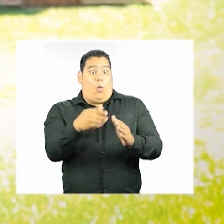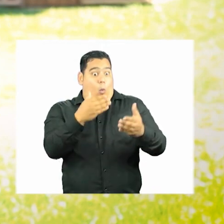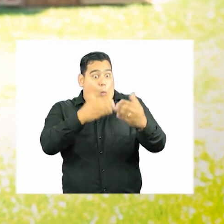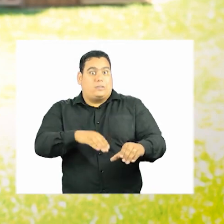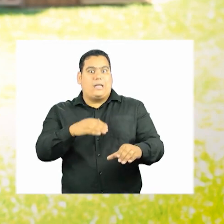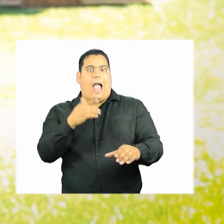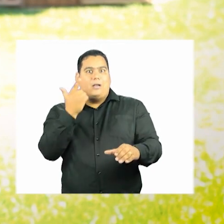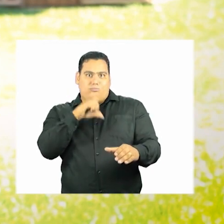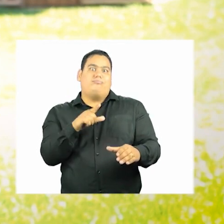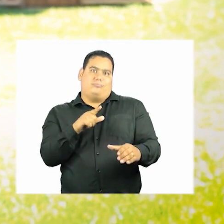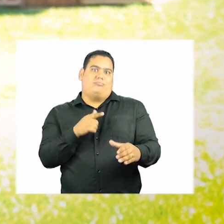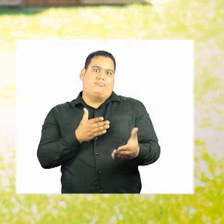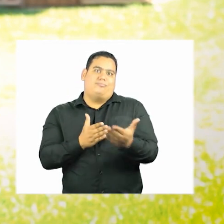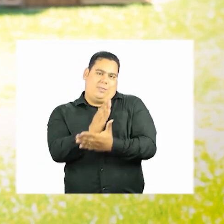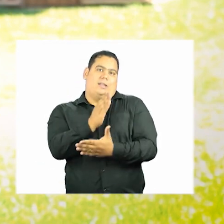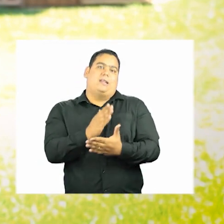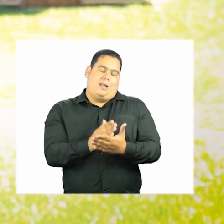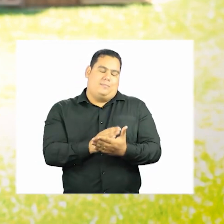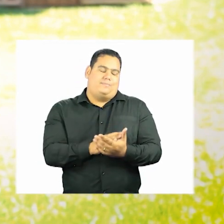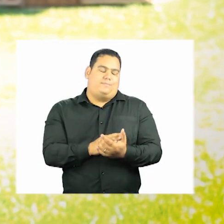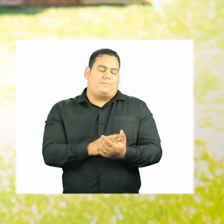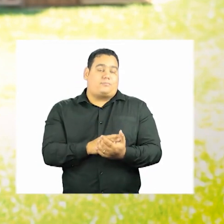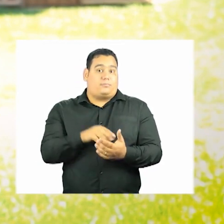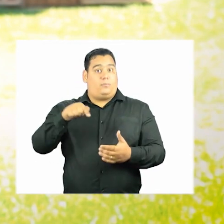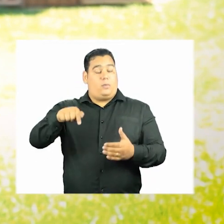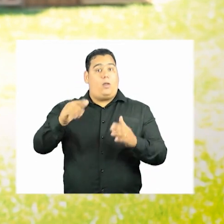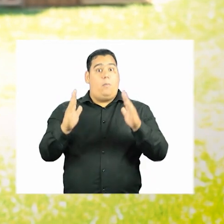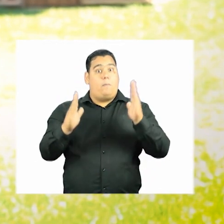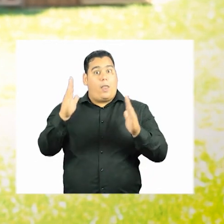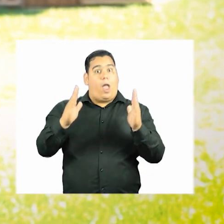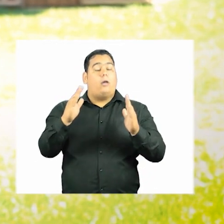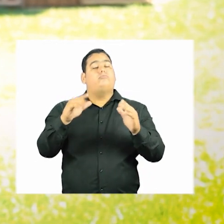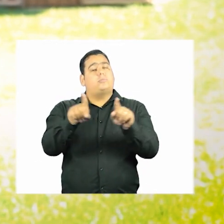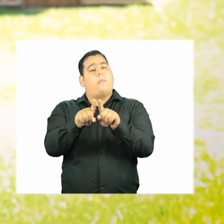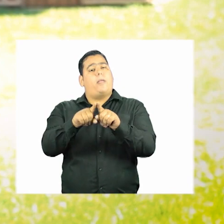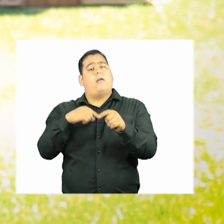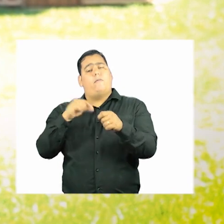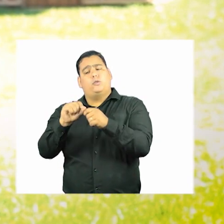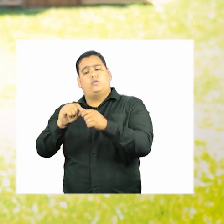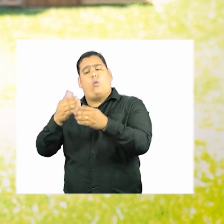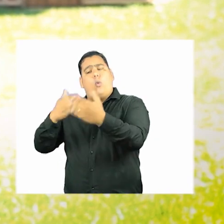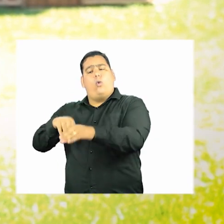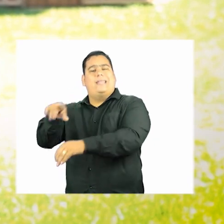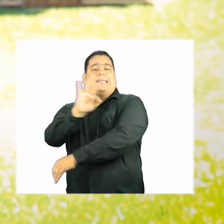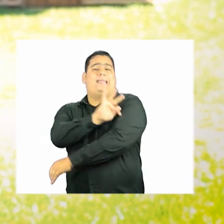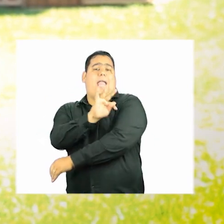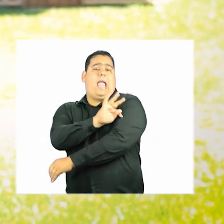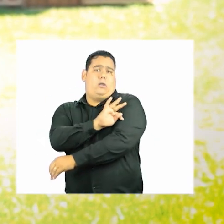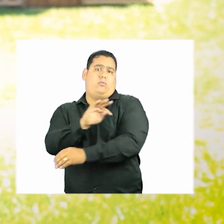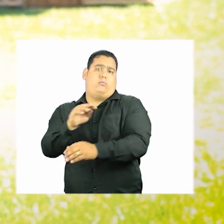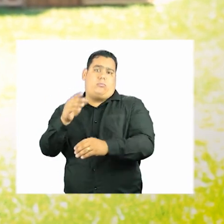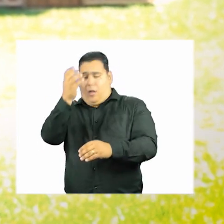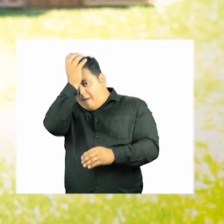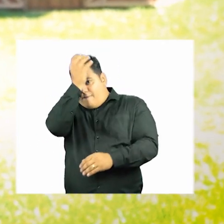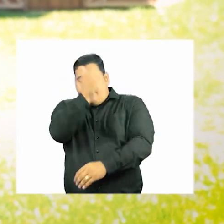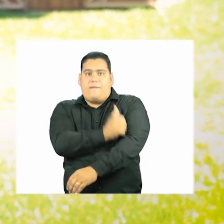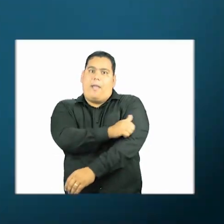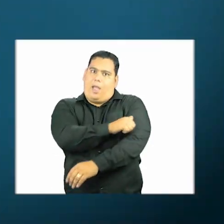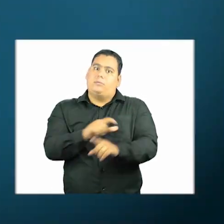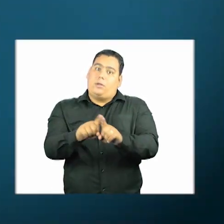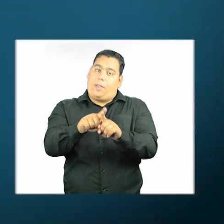concursados, entre com agentes comunitários concursados. E nesse inteirinho fiz o concurso para técnico de enfermagem também. E aí